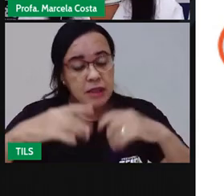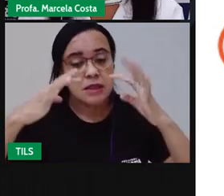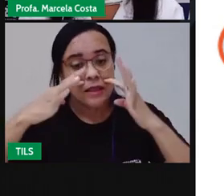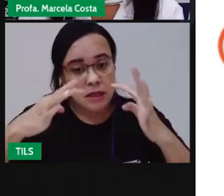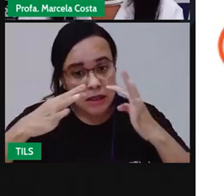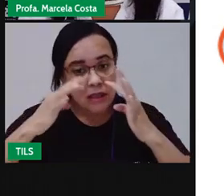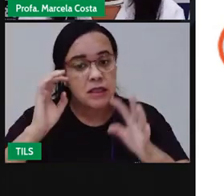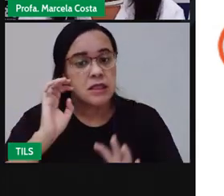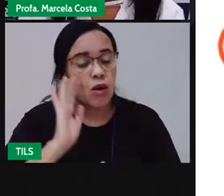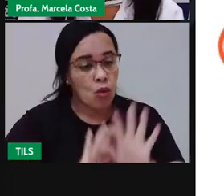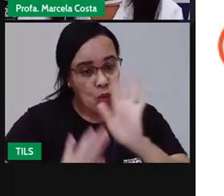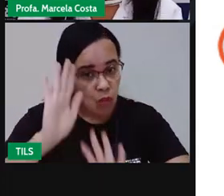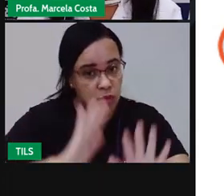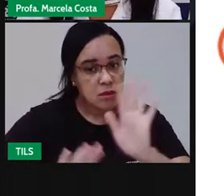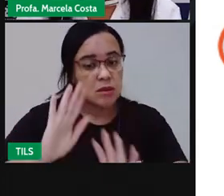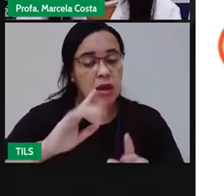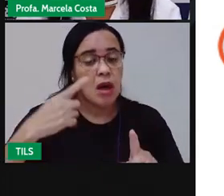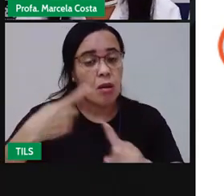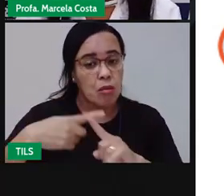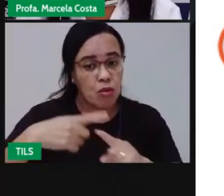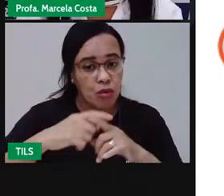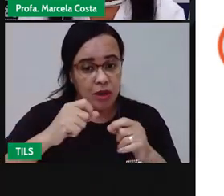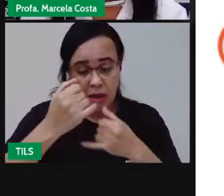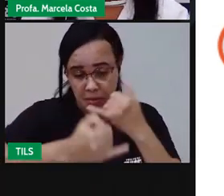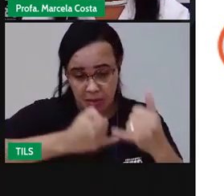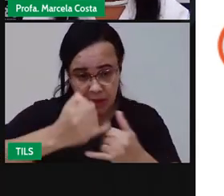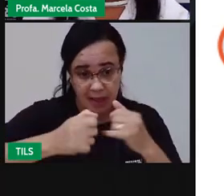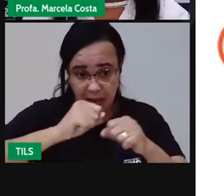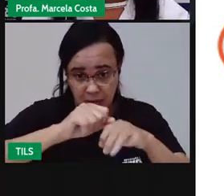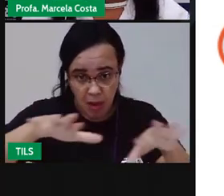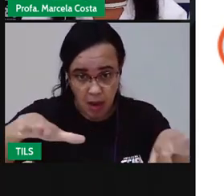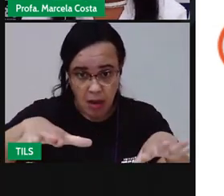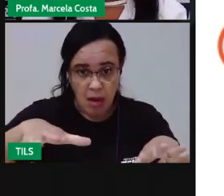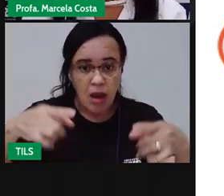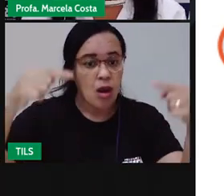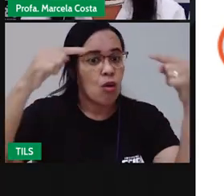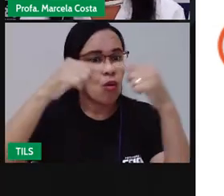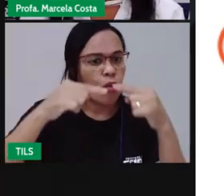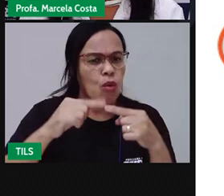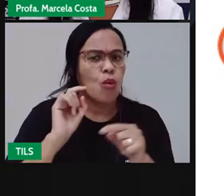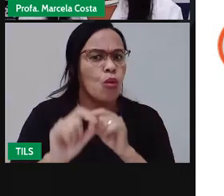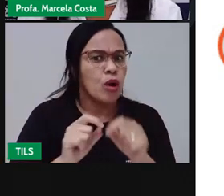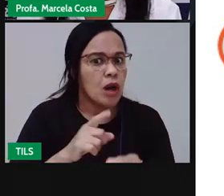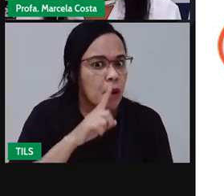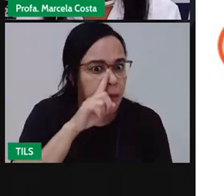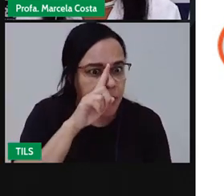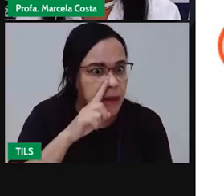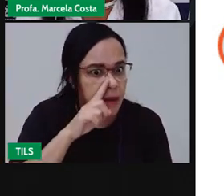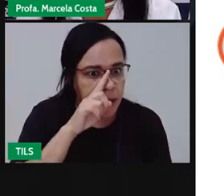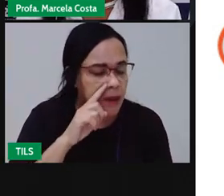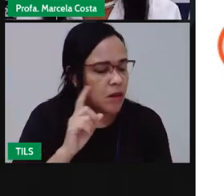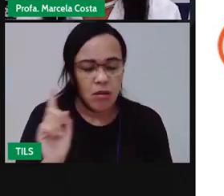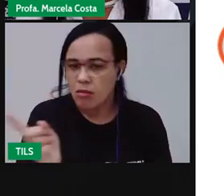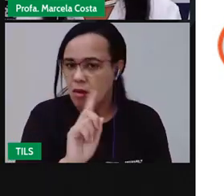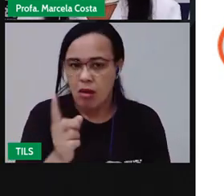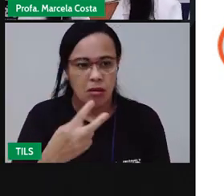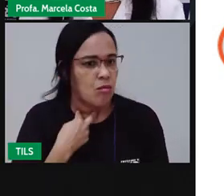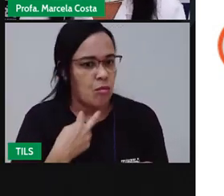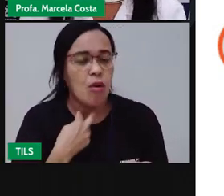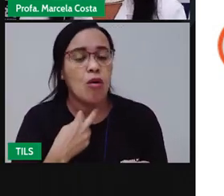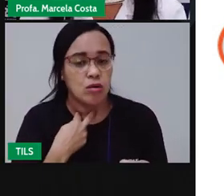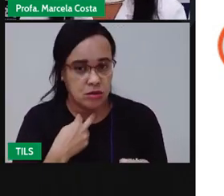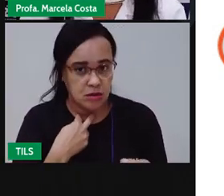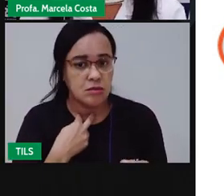criança ou de um adulto escorregar e se machucar. Então a gente vai contar quantos brinquedos estão espalhados naquele quarto.